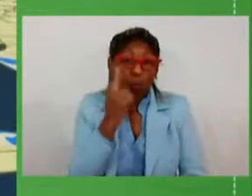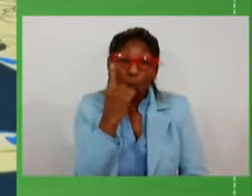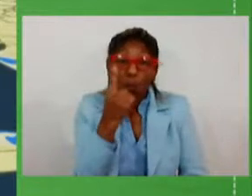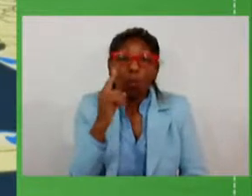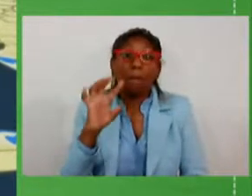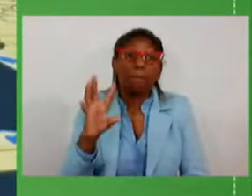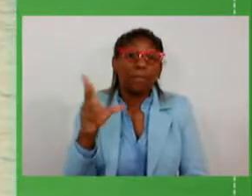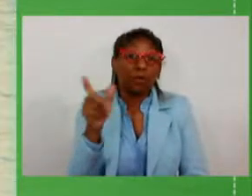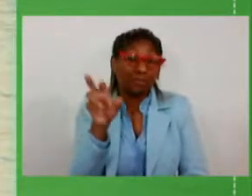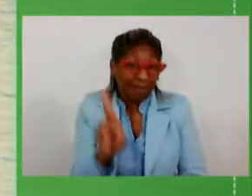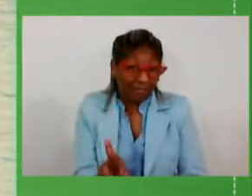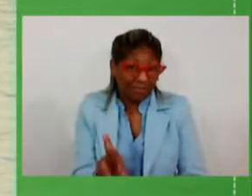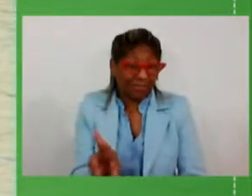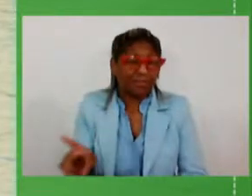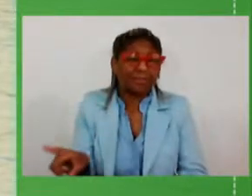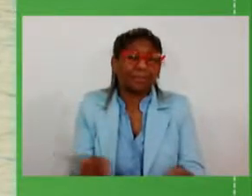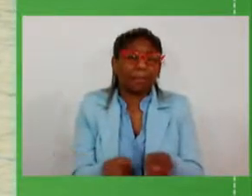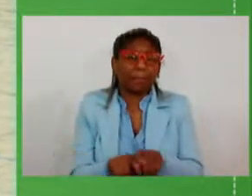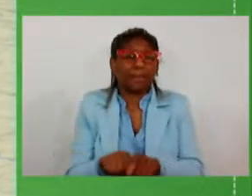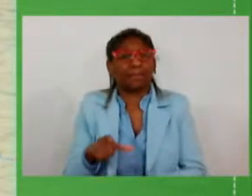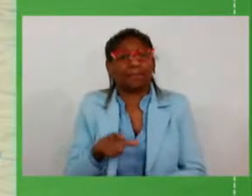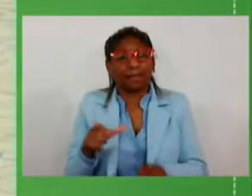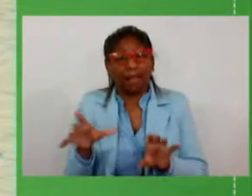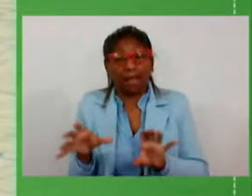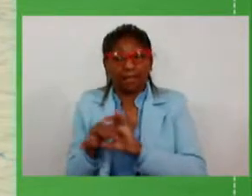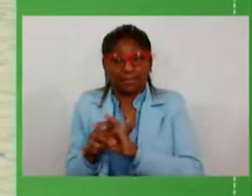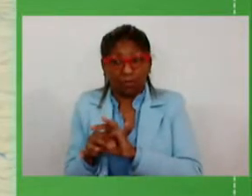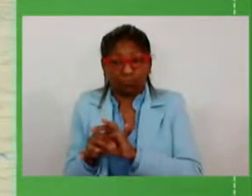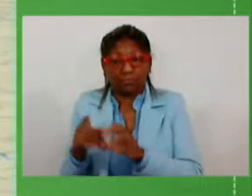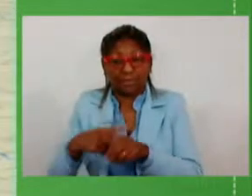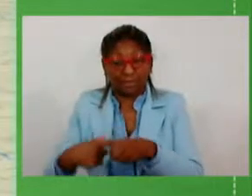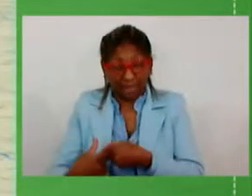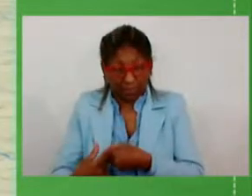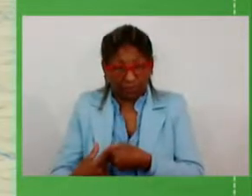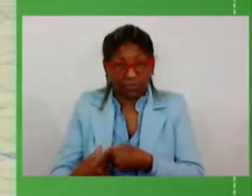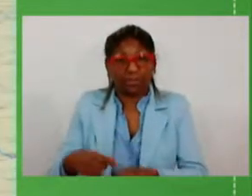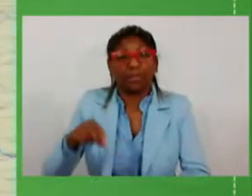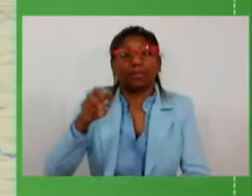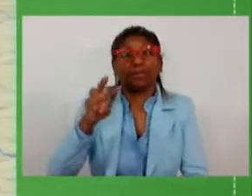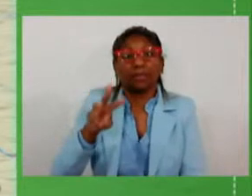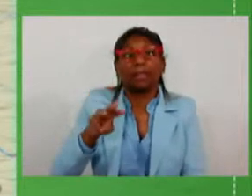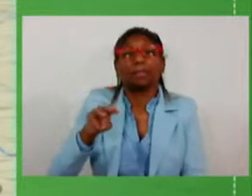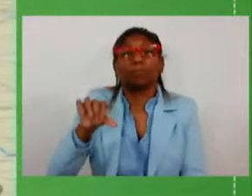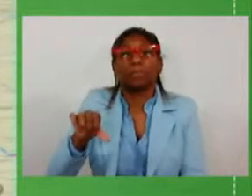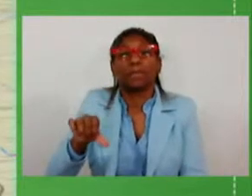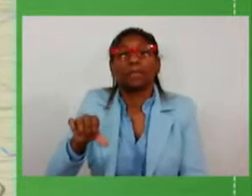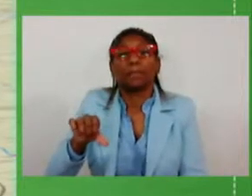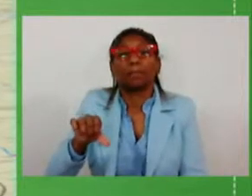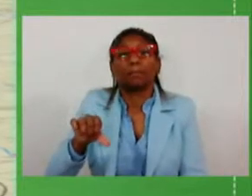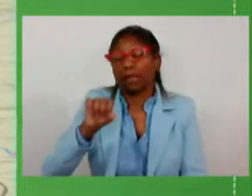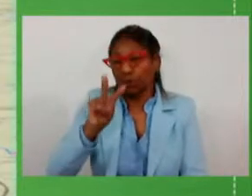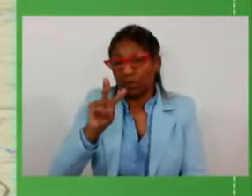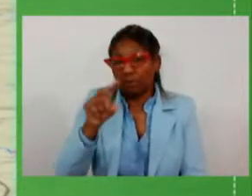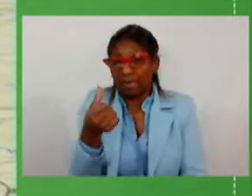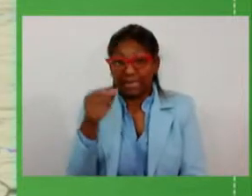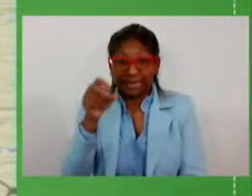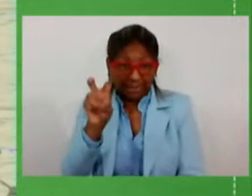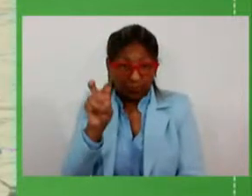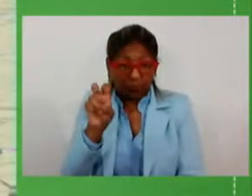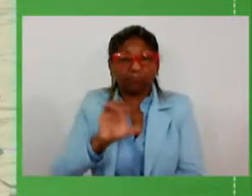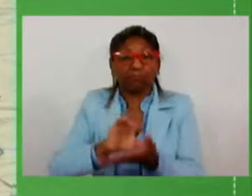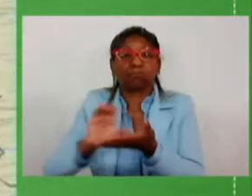e também temos a ligação de Canguçu pela 265 4.5 milhões de reais que serão investidos